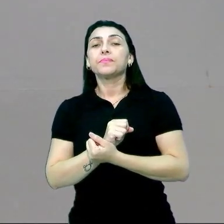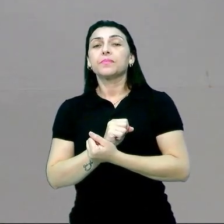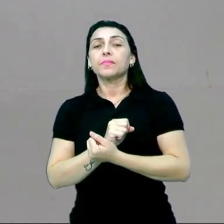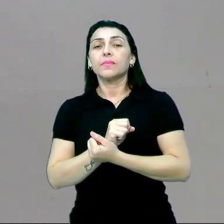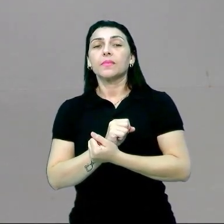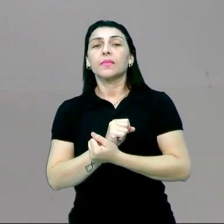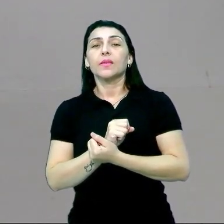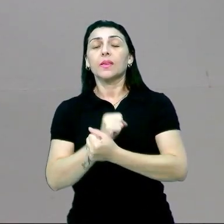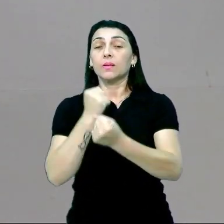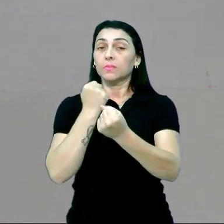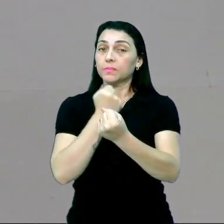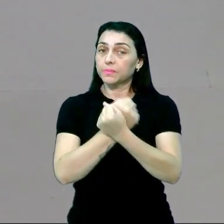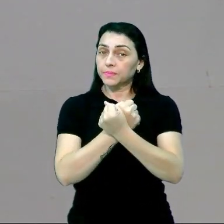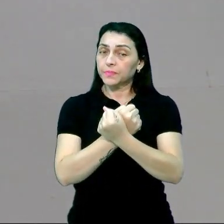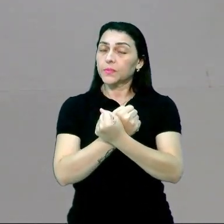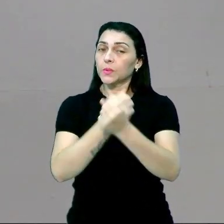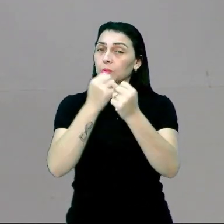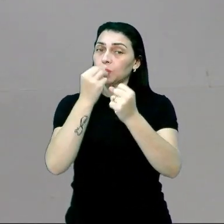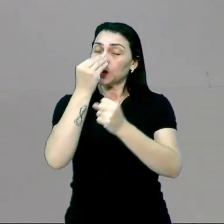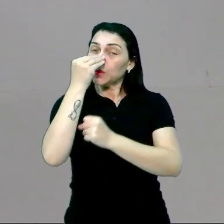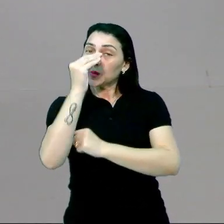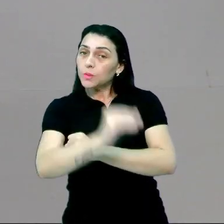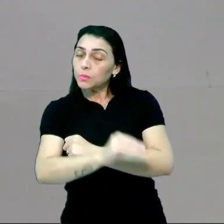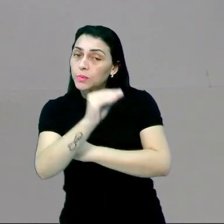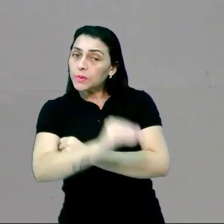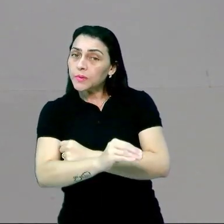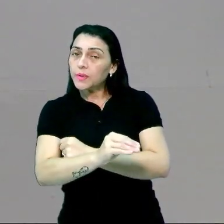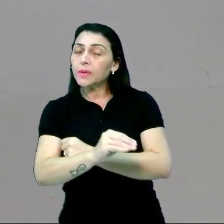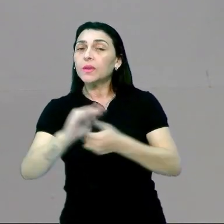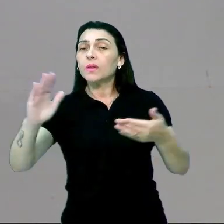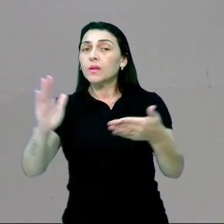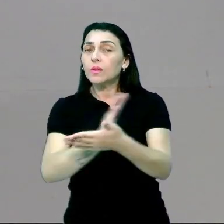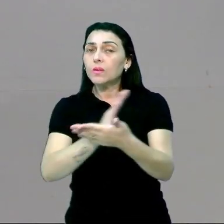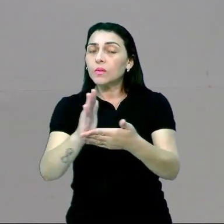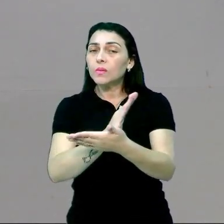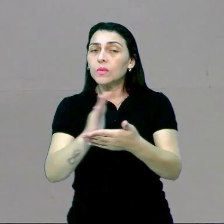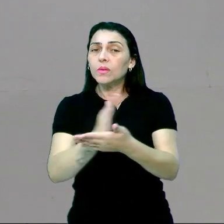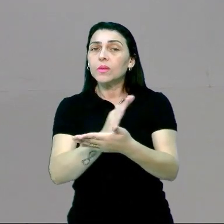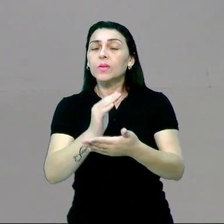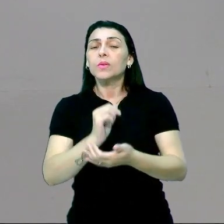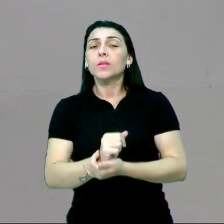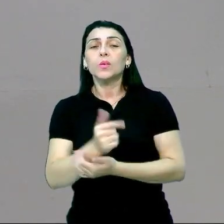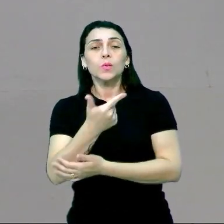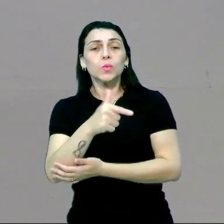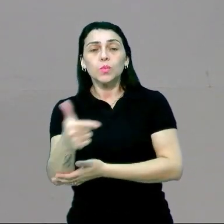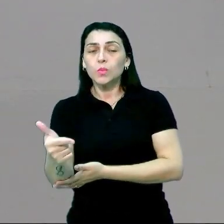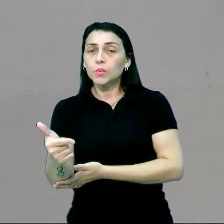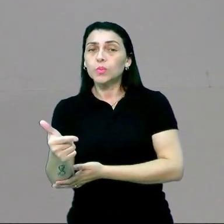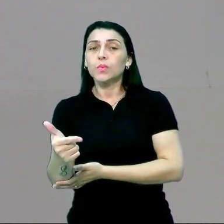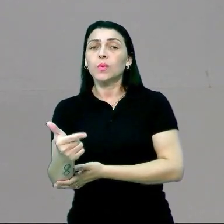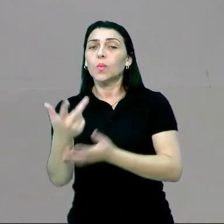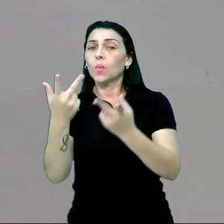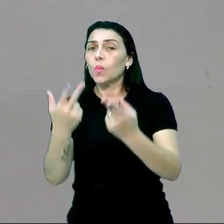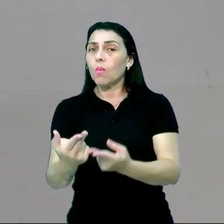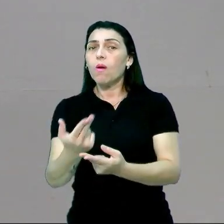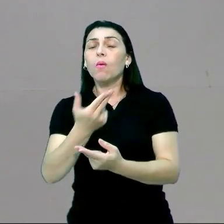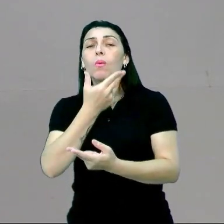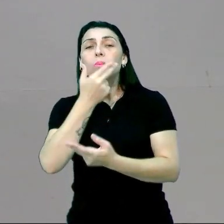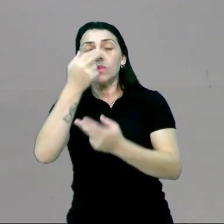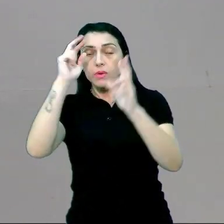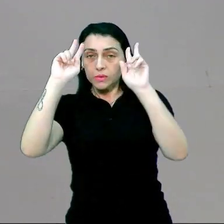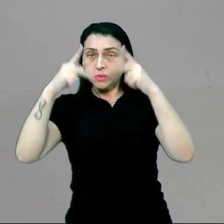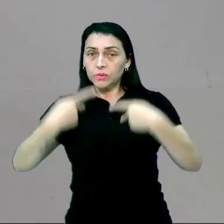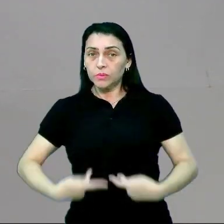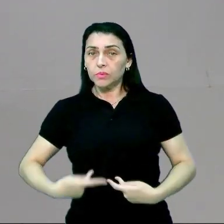subjugados, humilhados, muitas das vezes não eram tratados sequer